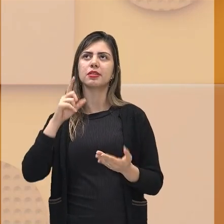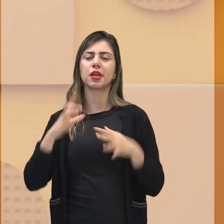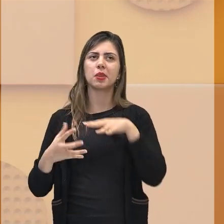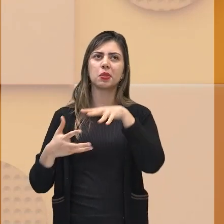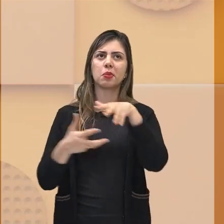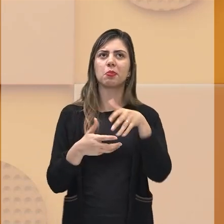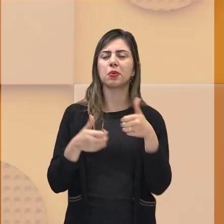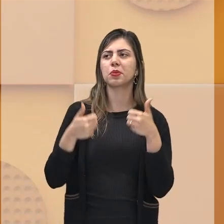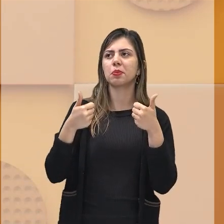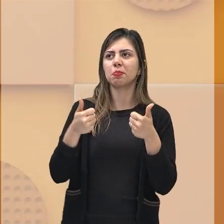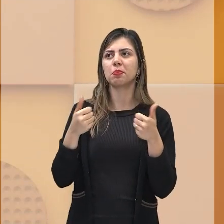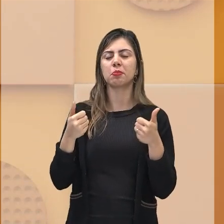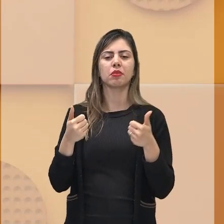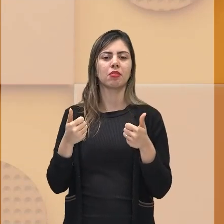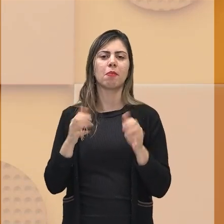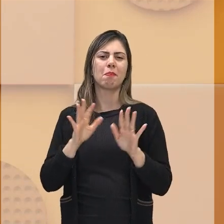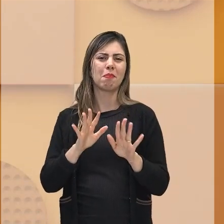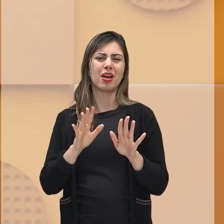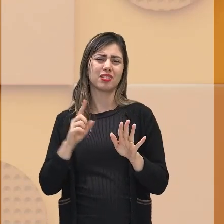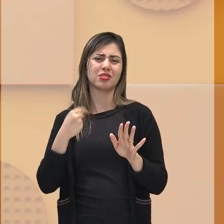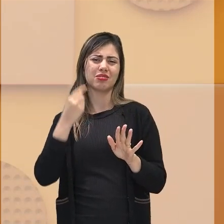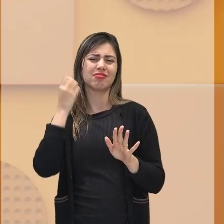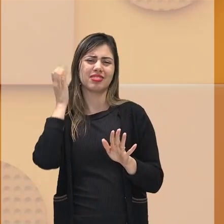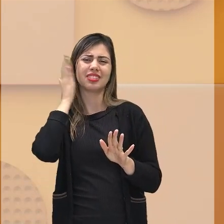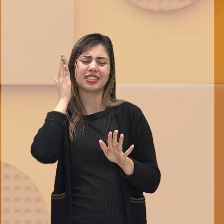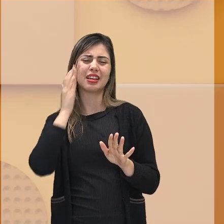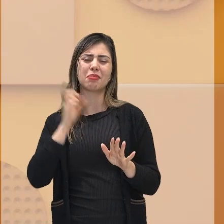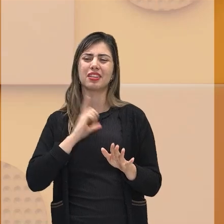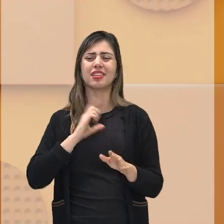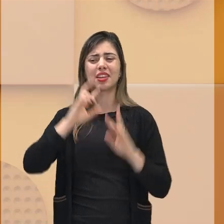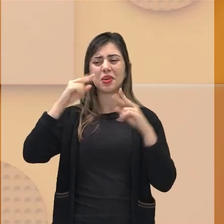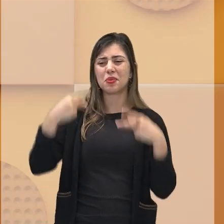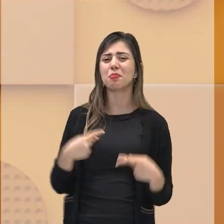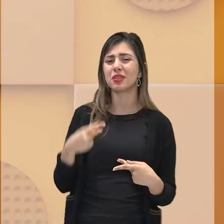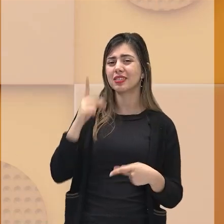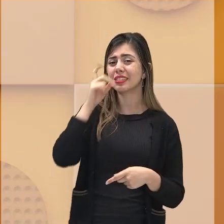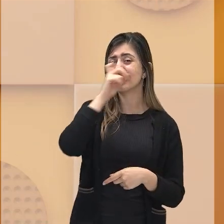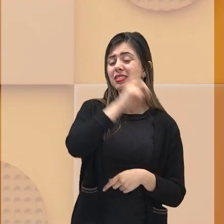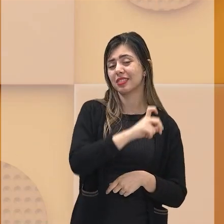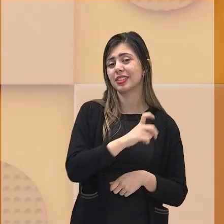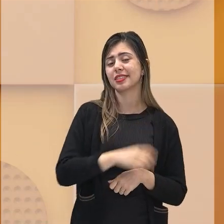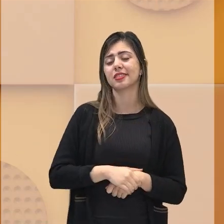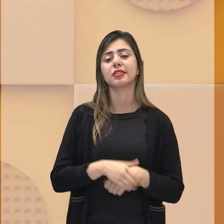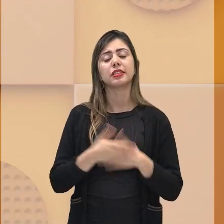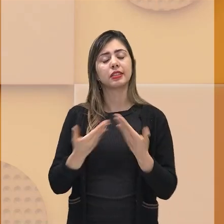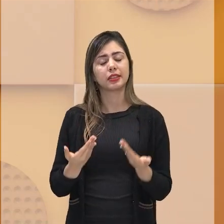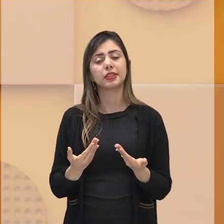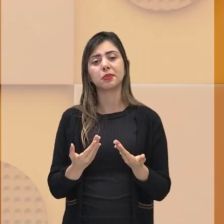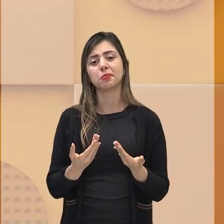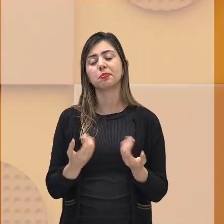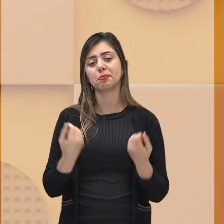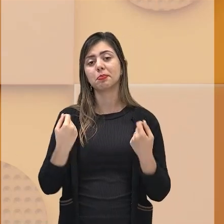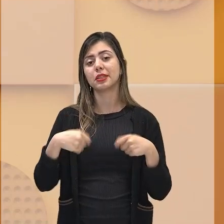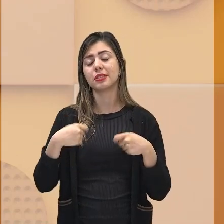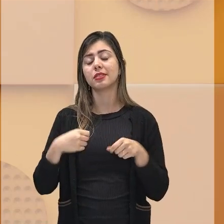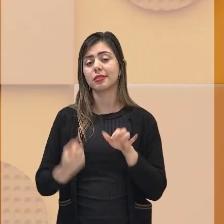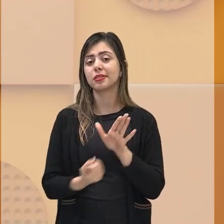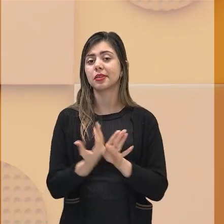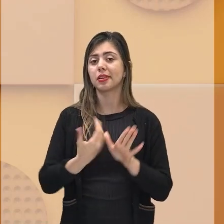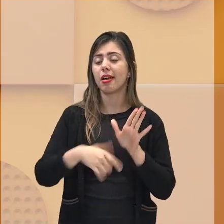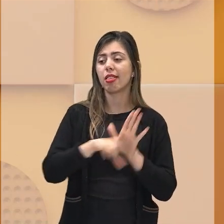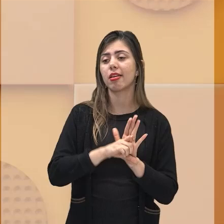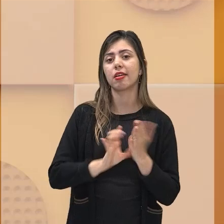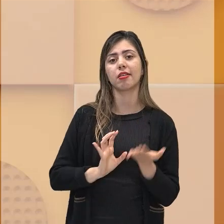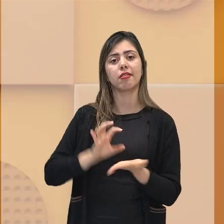necessário, mas, infelizmente, é bem complicado lidar com o ser humano no dia a dia. Então, por conta disso, por conta desses